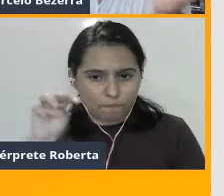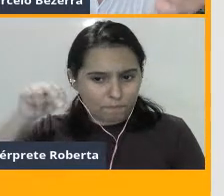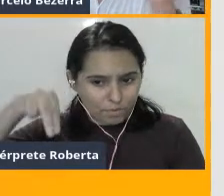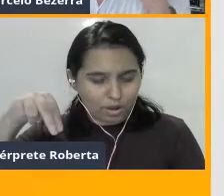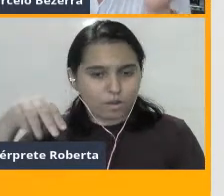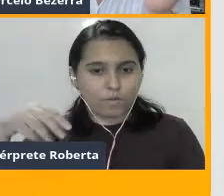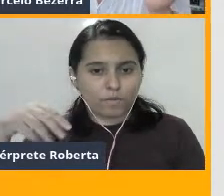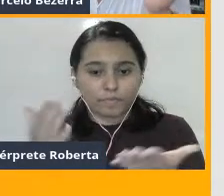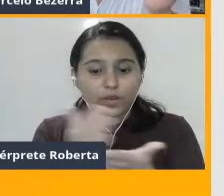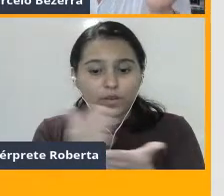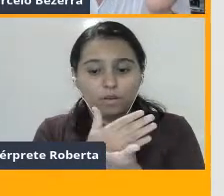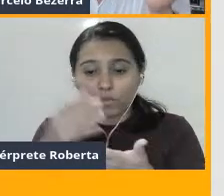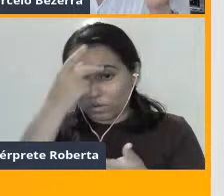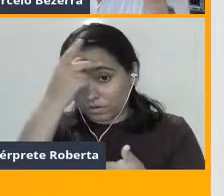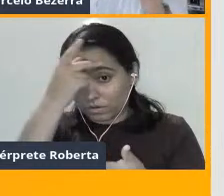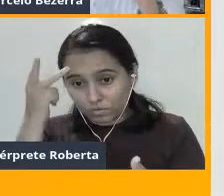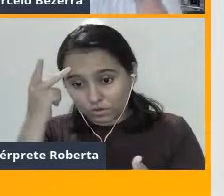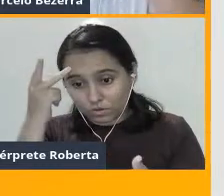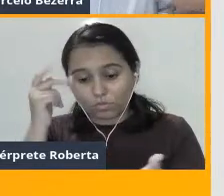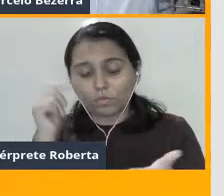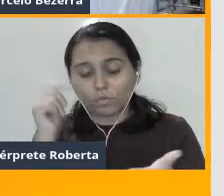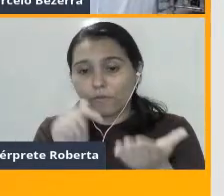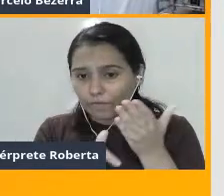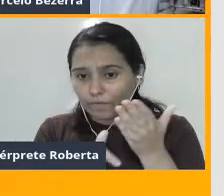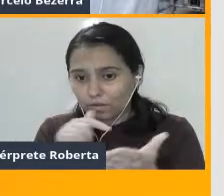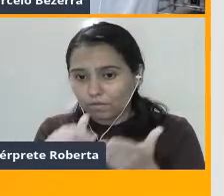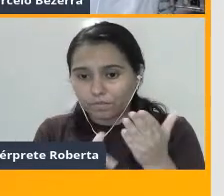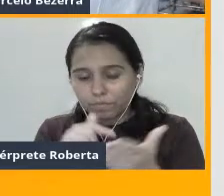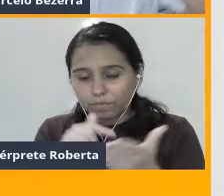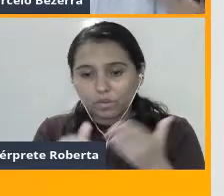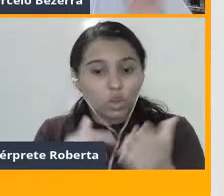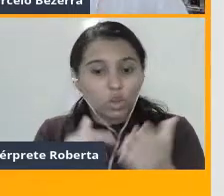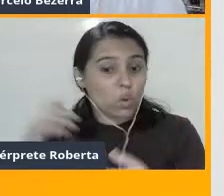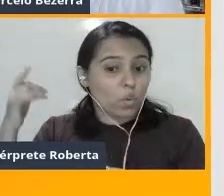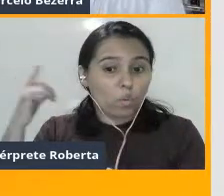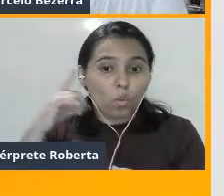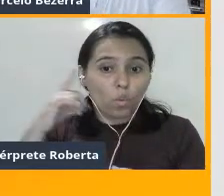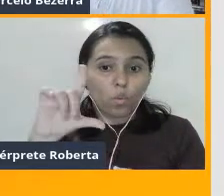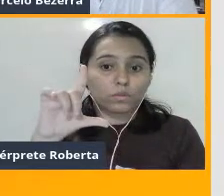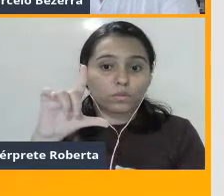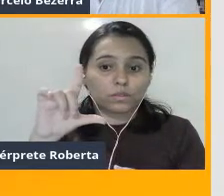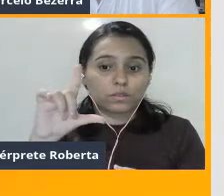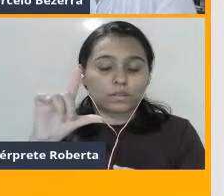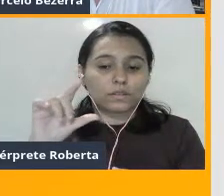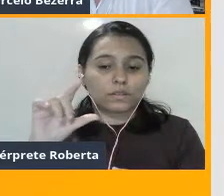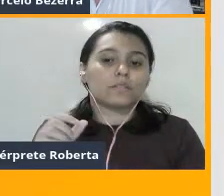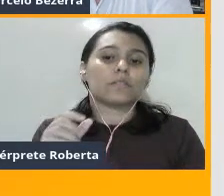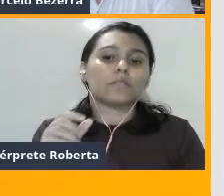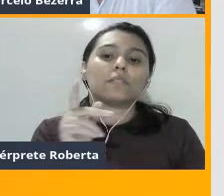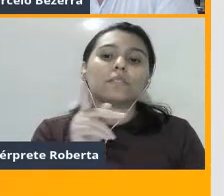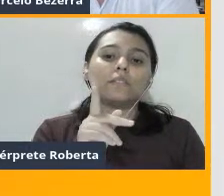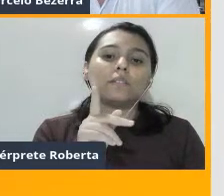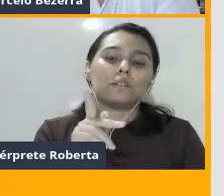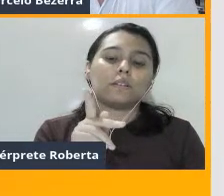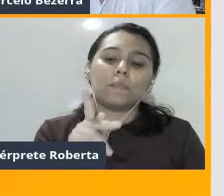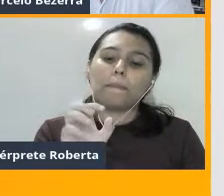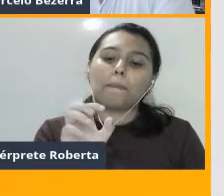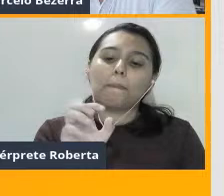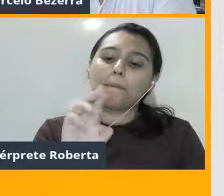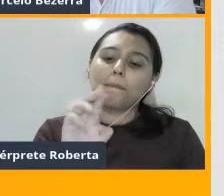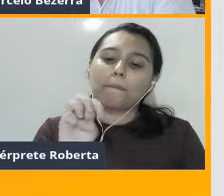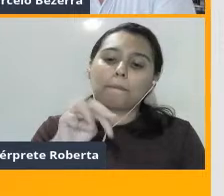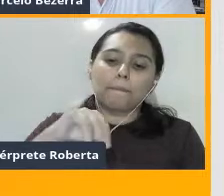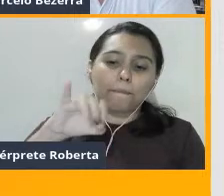trabalho ganhassem um prêmio Nobel, alguns anos atrás. Então, foi muito importante. Mas o que a